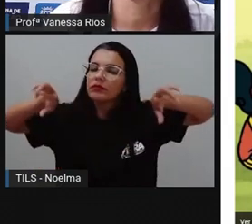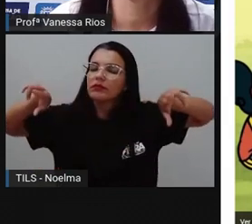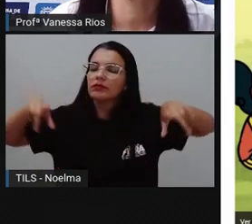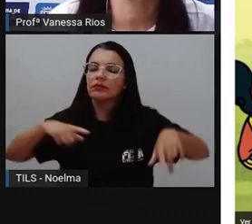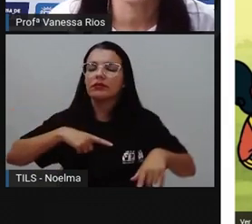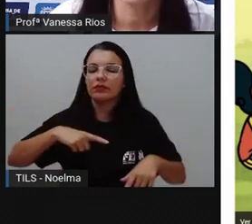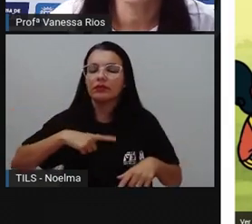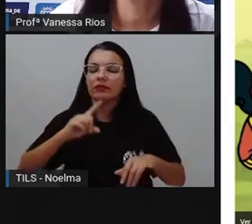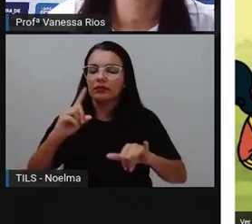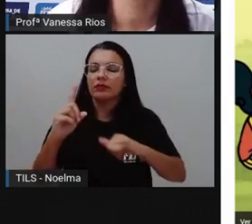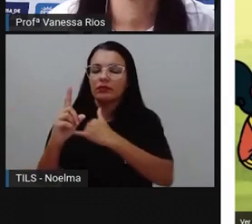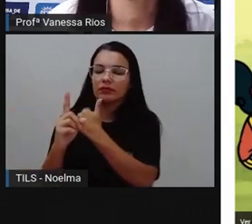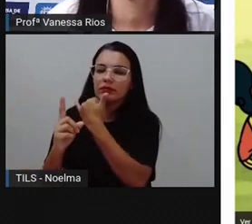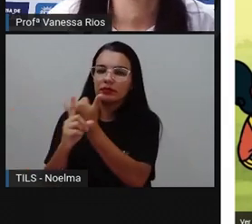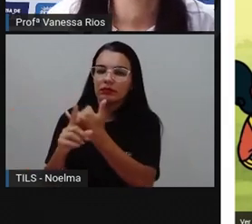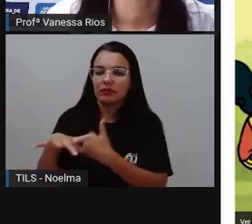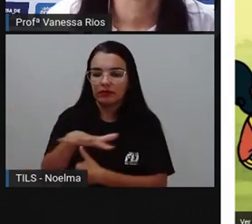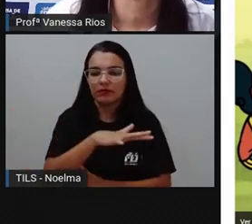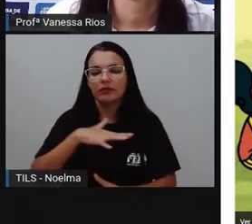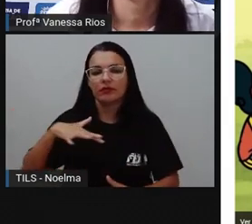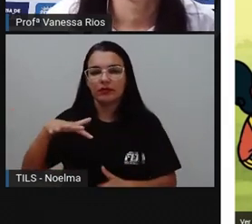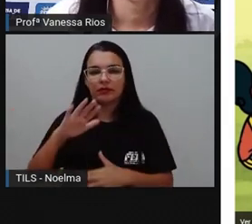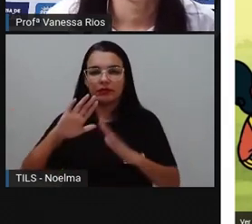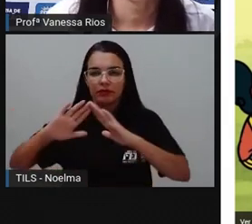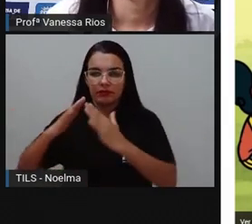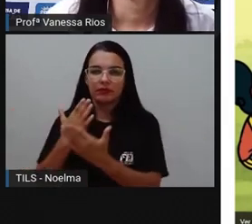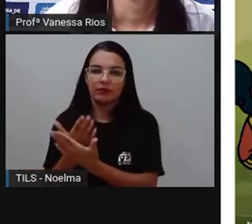existem, principalmente no ambiente da escola.